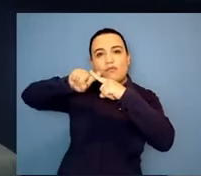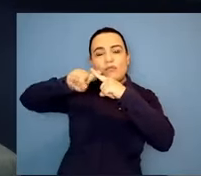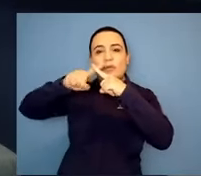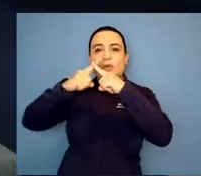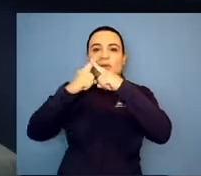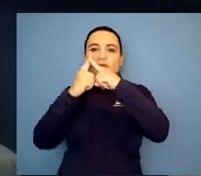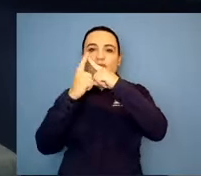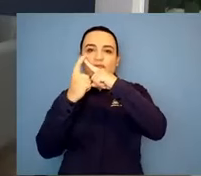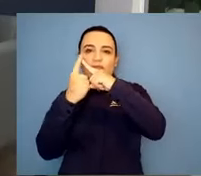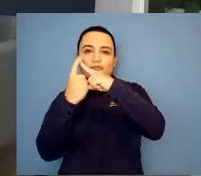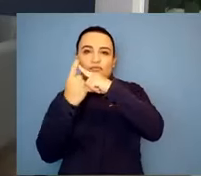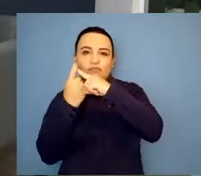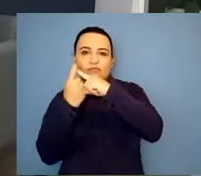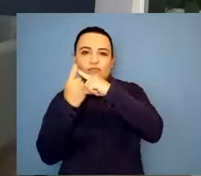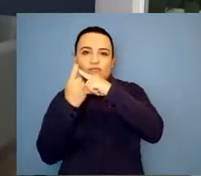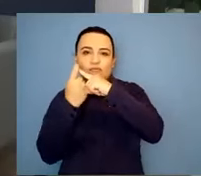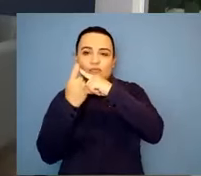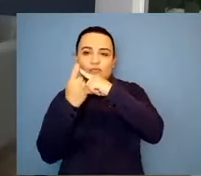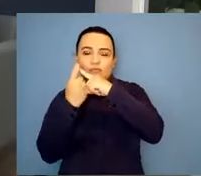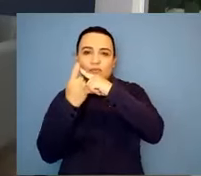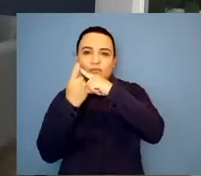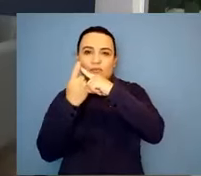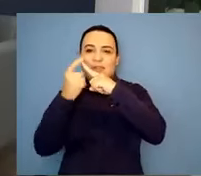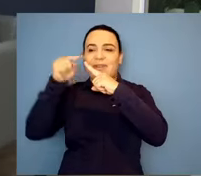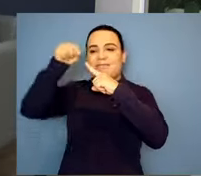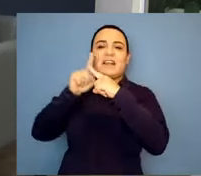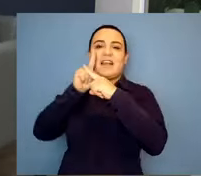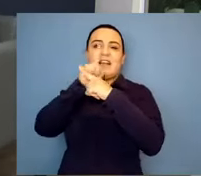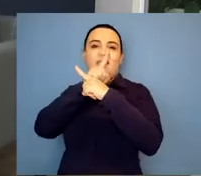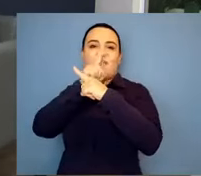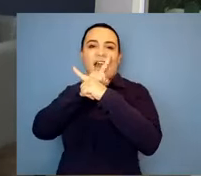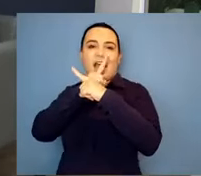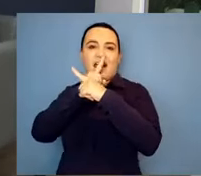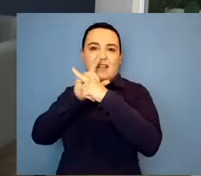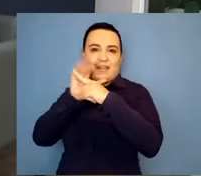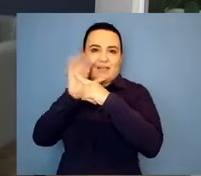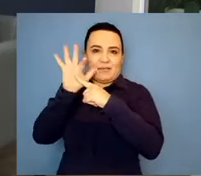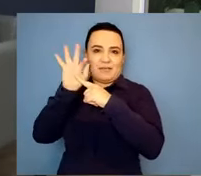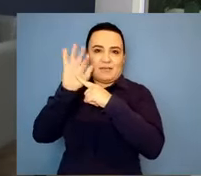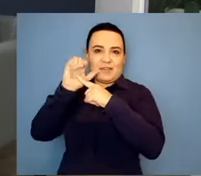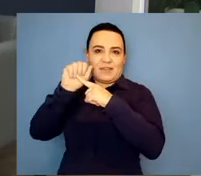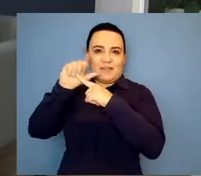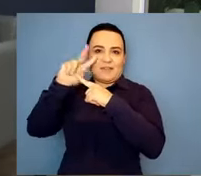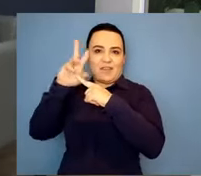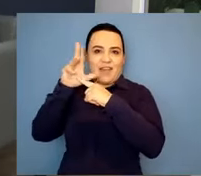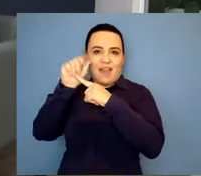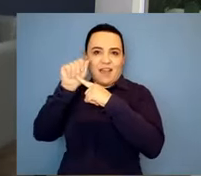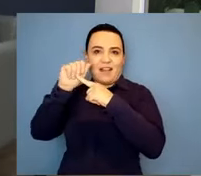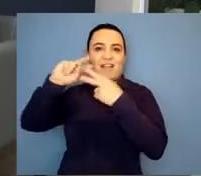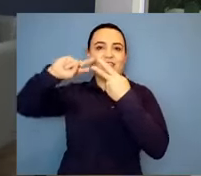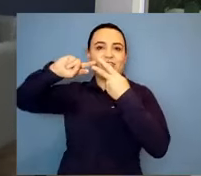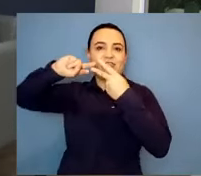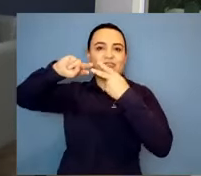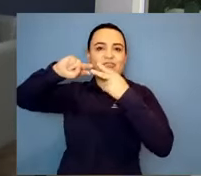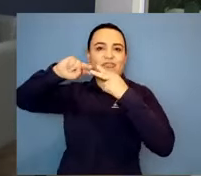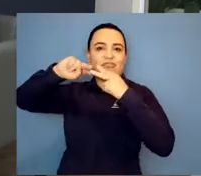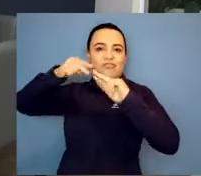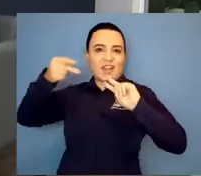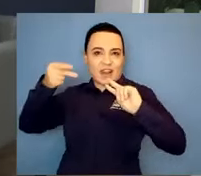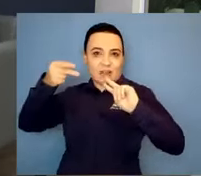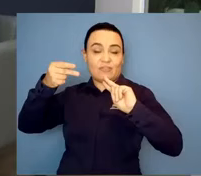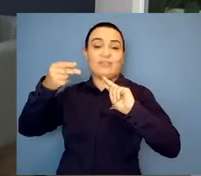seis anos, vida normal. Sim. Gabriel... Eu lembro das fotos dele. Era uma criança comum. Tão loirinho, né?